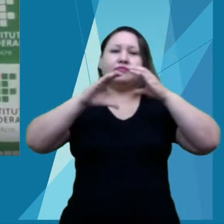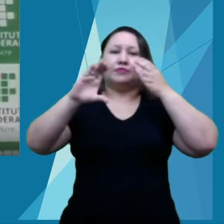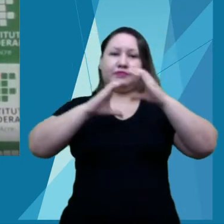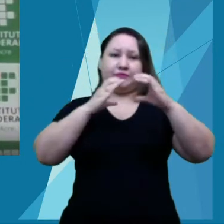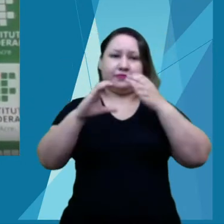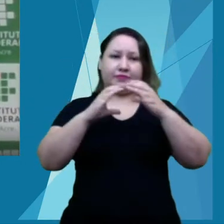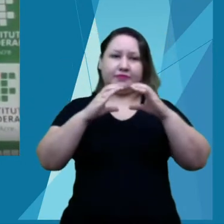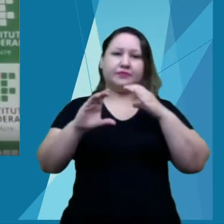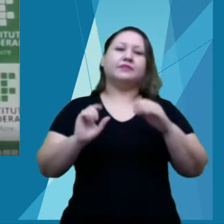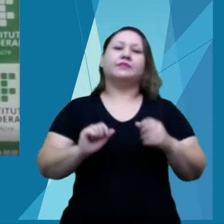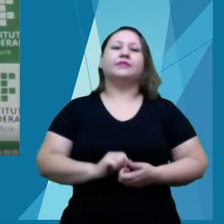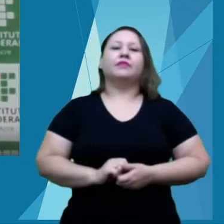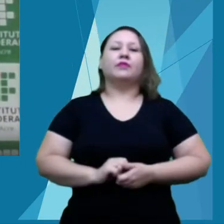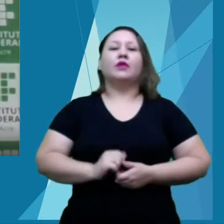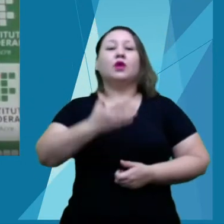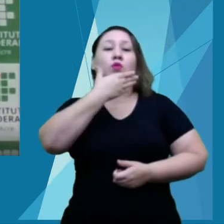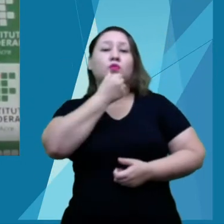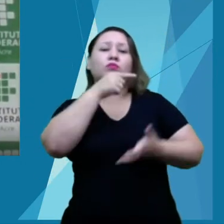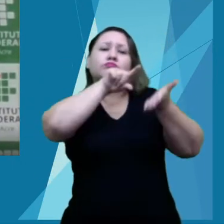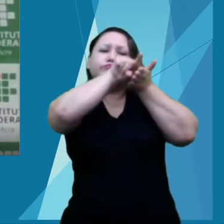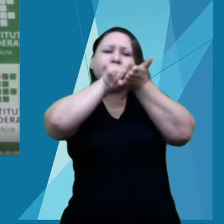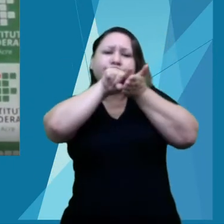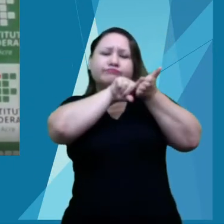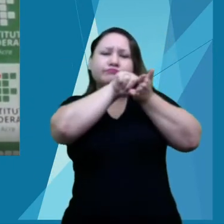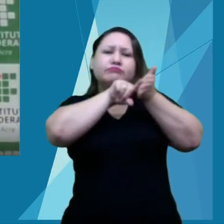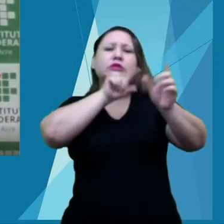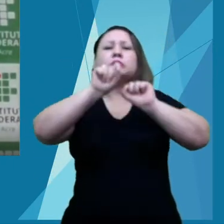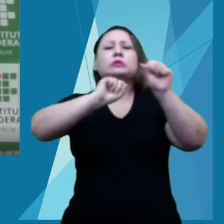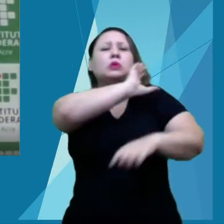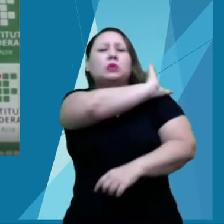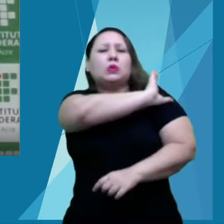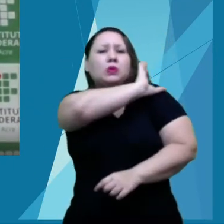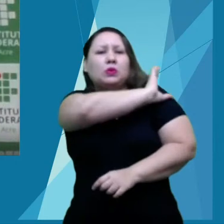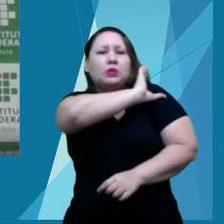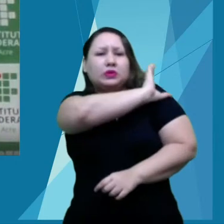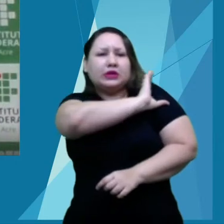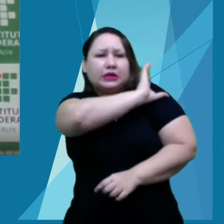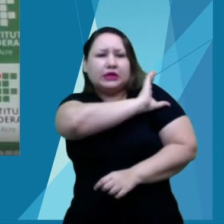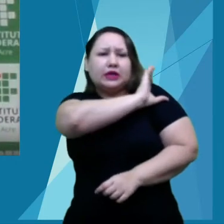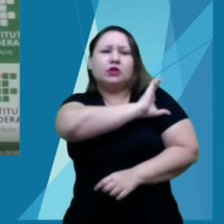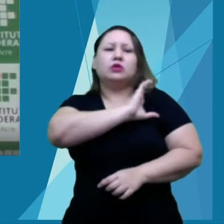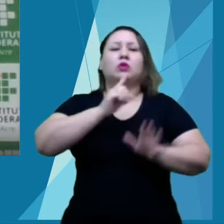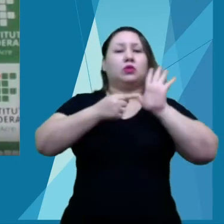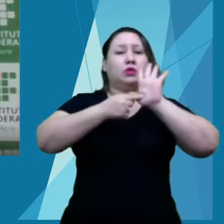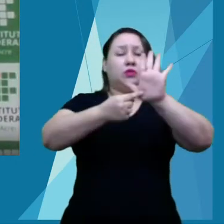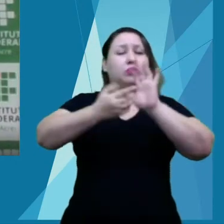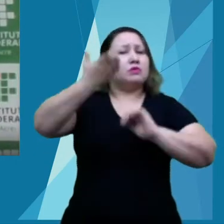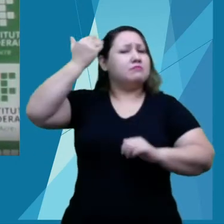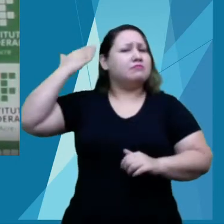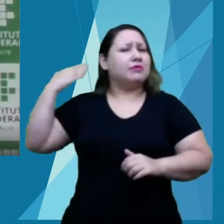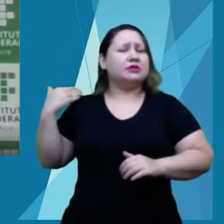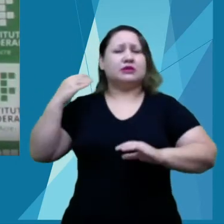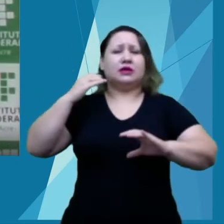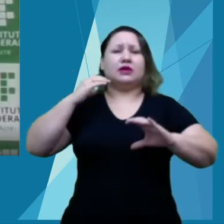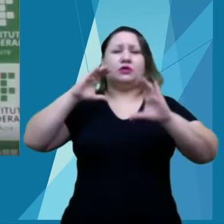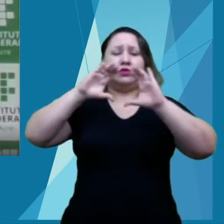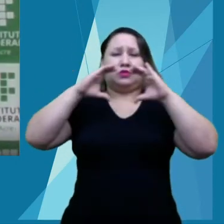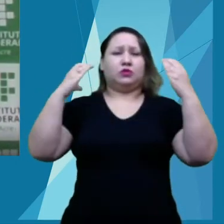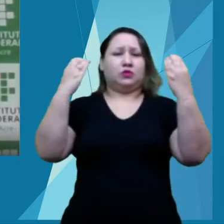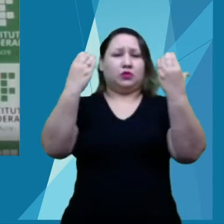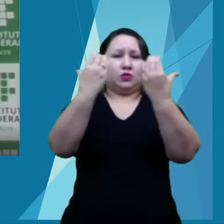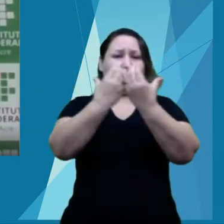professor coordena o projeto cultural popular, projeto esse que foi apresentado no Congresso Internacional, sediado em